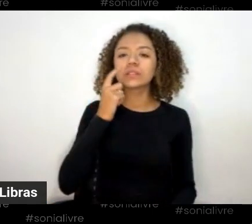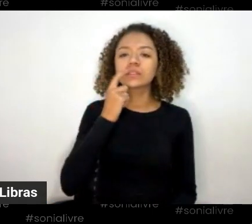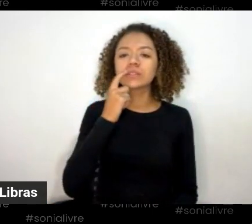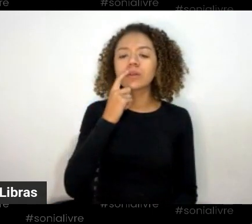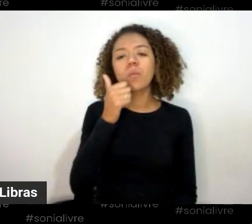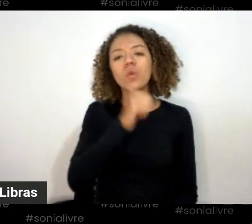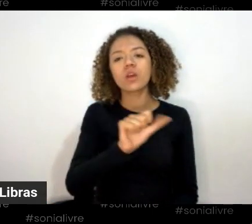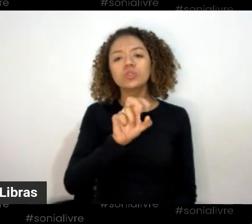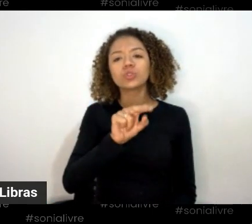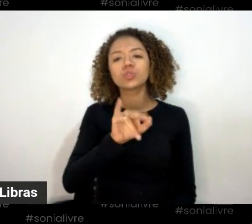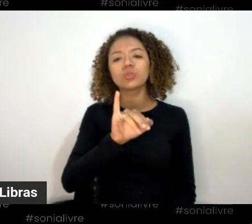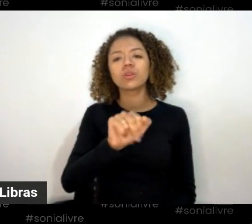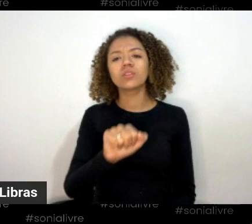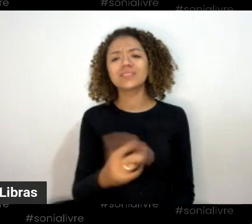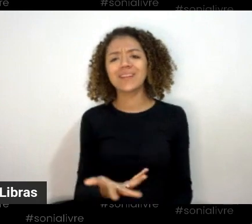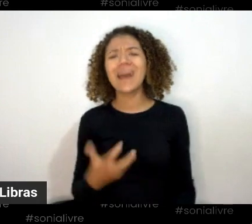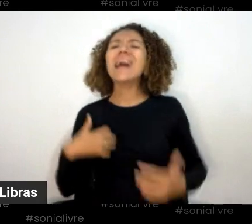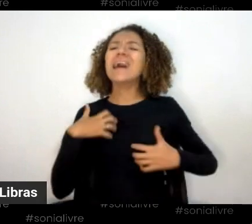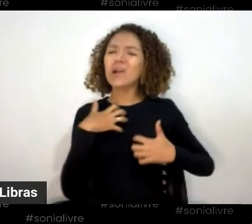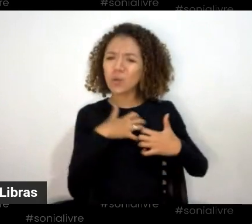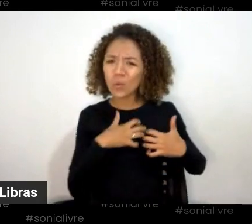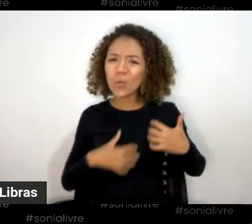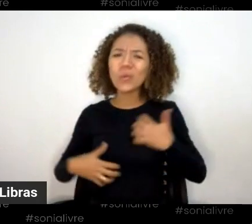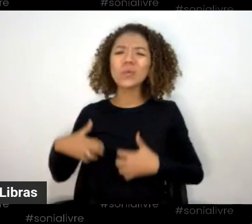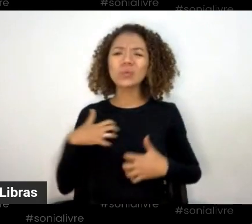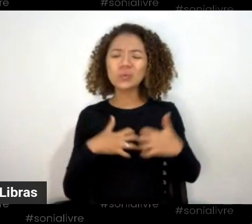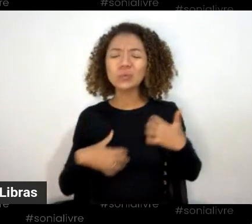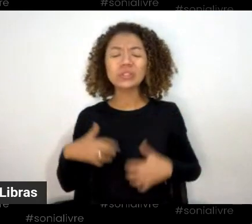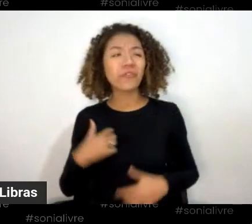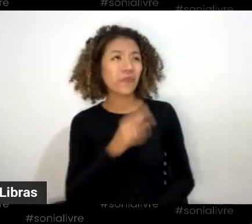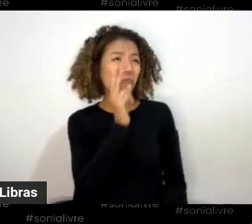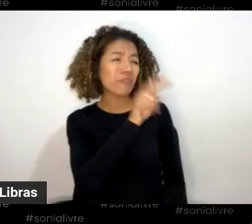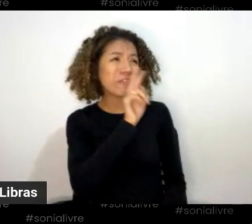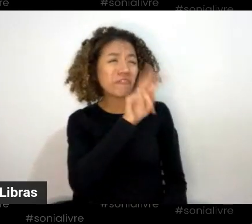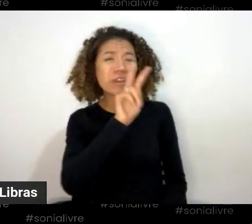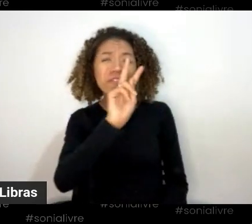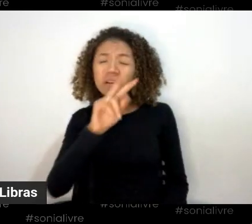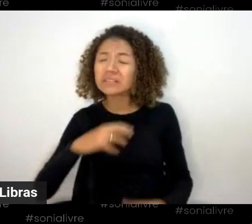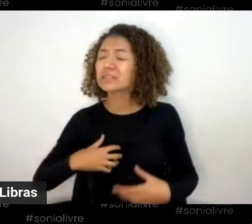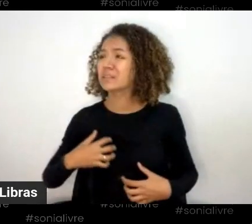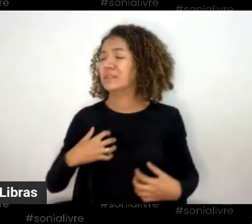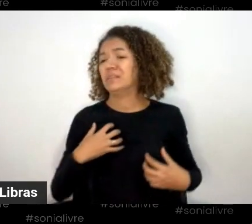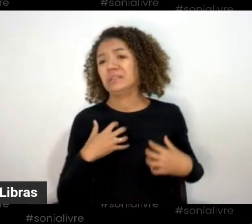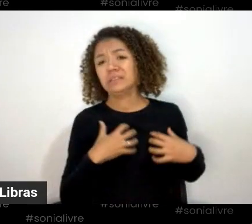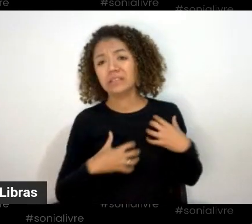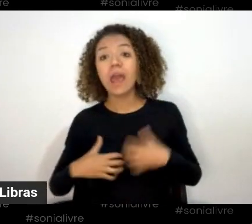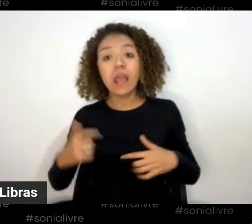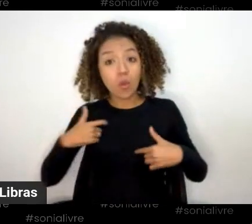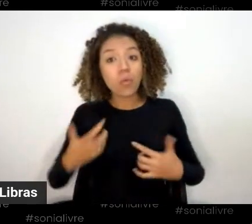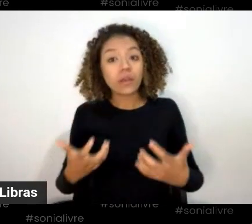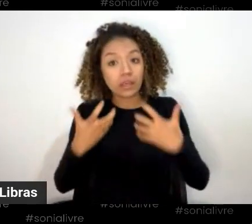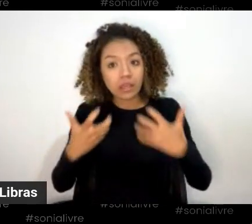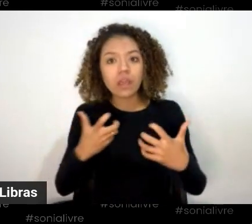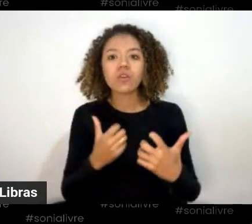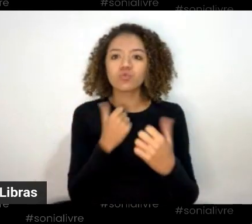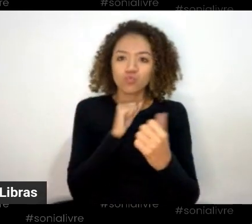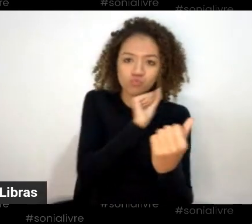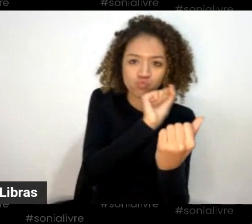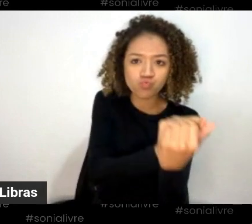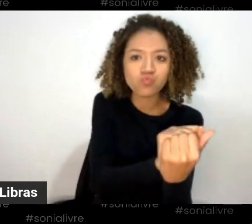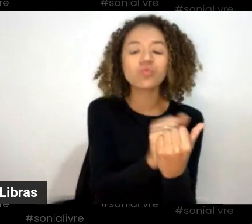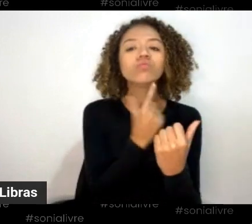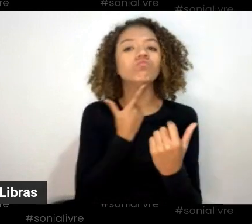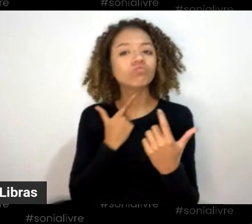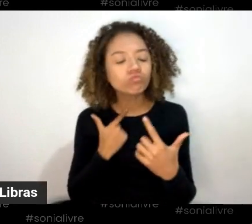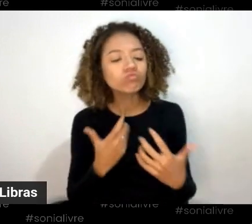Então, dá muita angústia de ficar assistindo, de ver as coisas, embora a gente sempre busca estar perto, sempre busca estar junto, mas cada hora